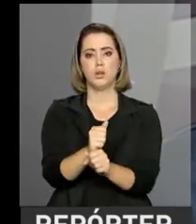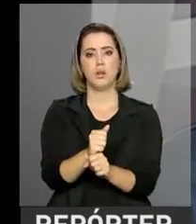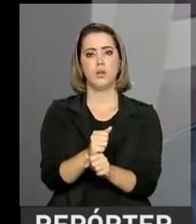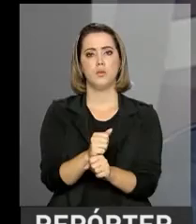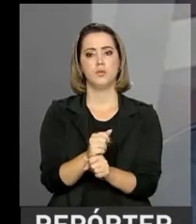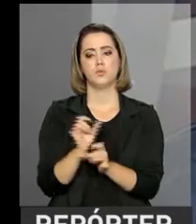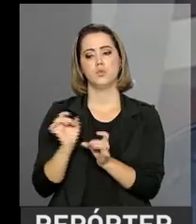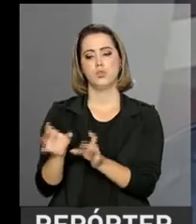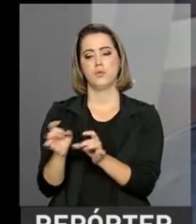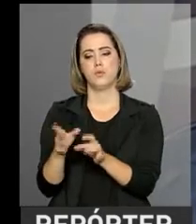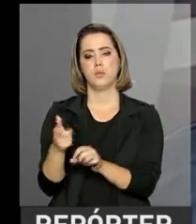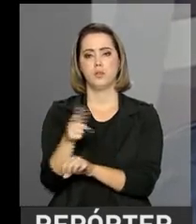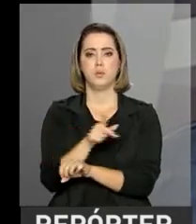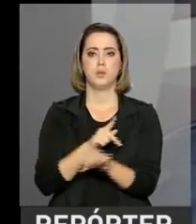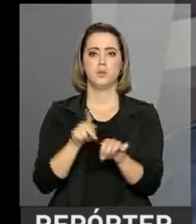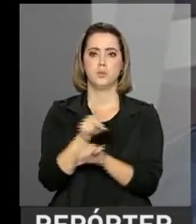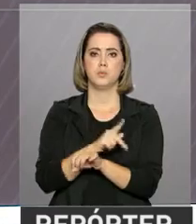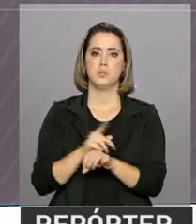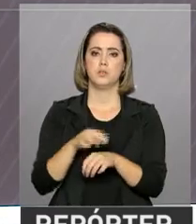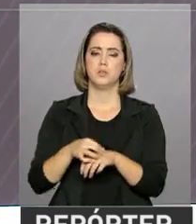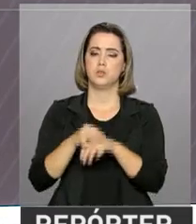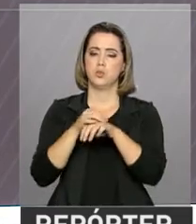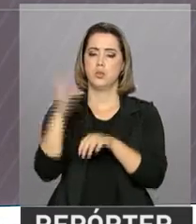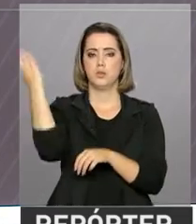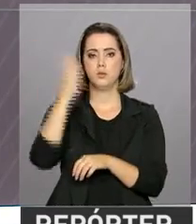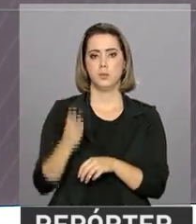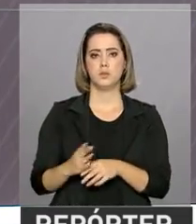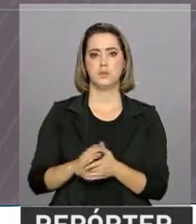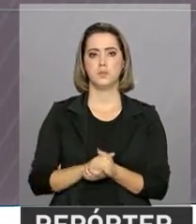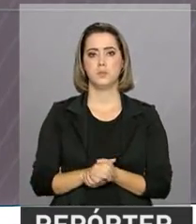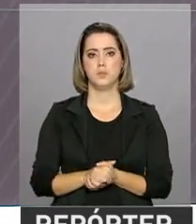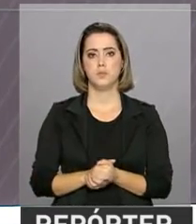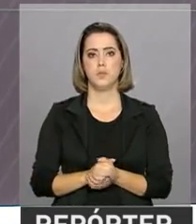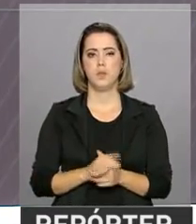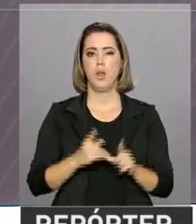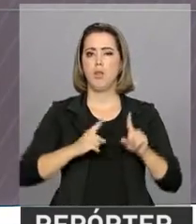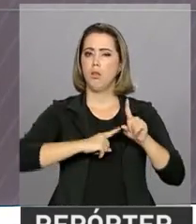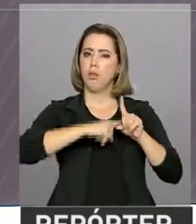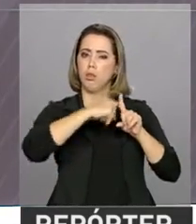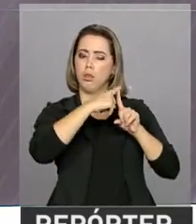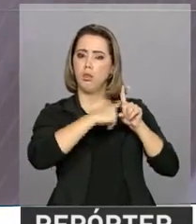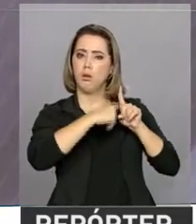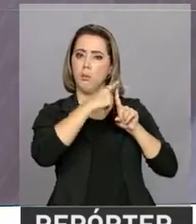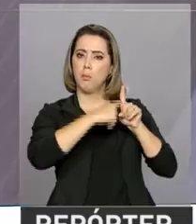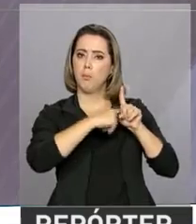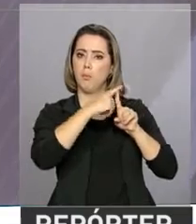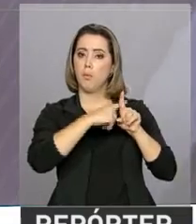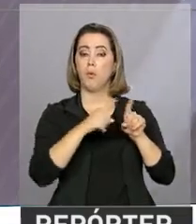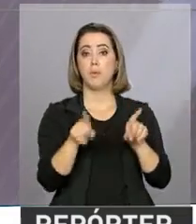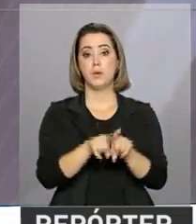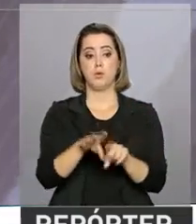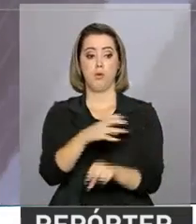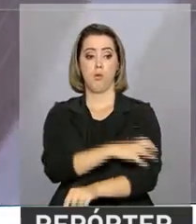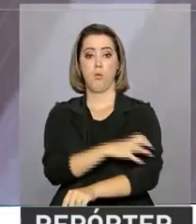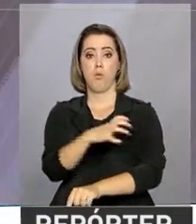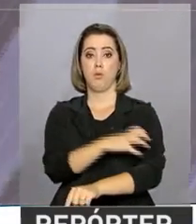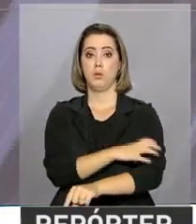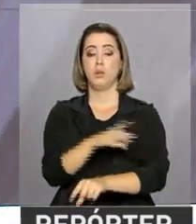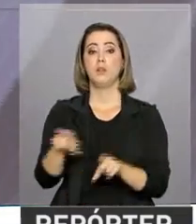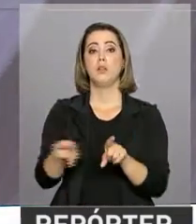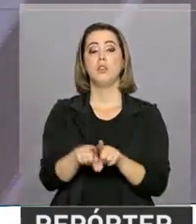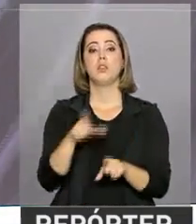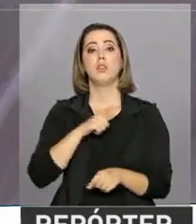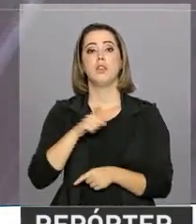exportado de carnes do Brasil. Termômetros e medidores de pressão corporal com coluna de mercúrio